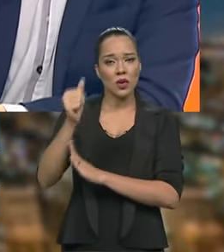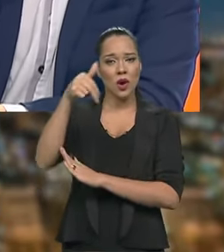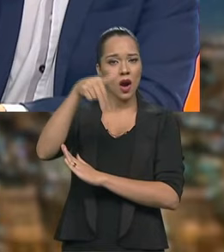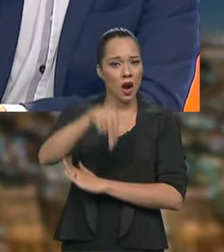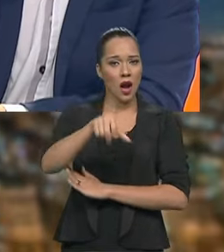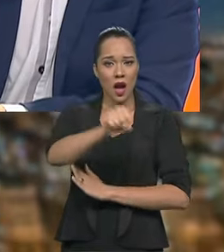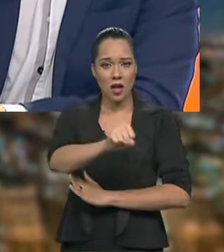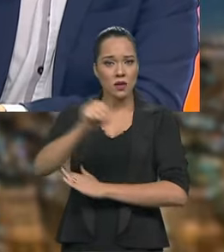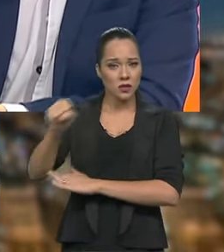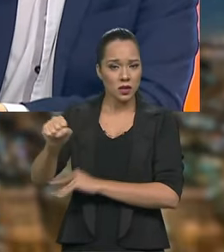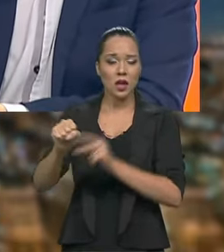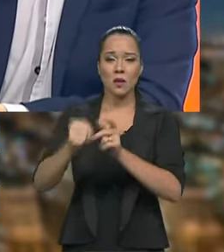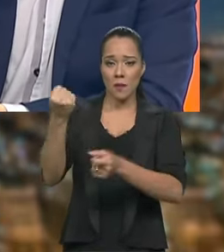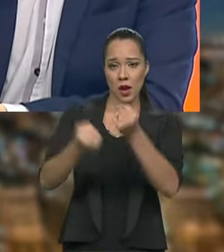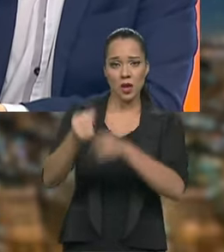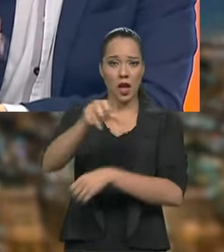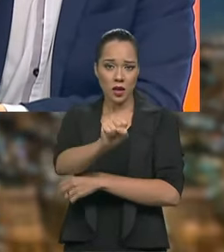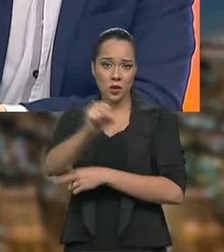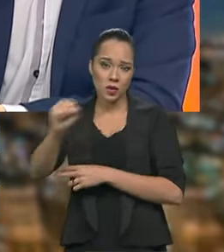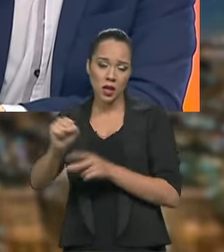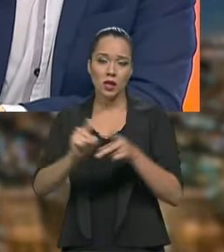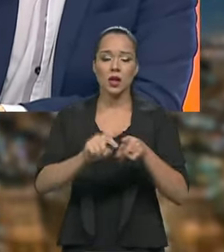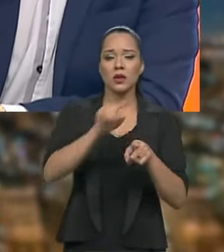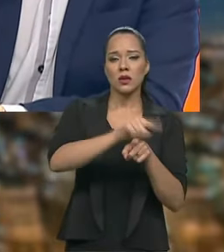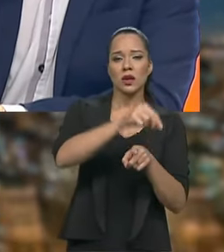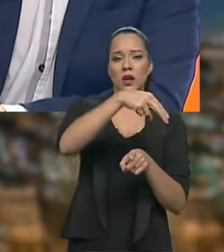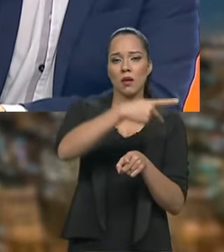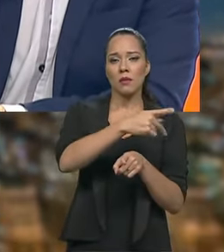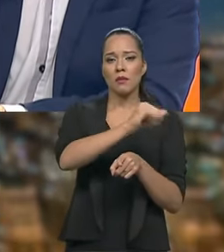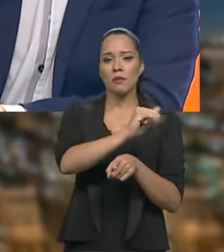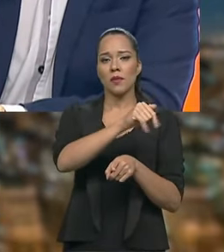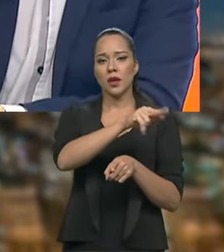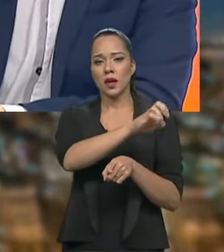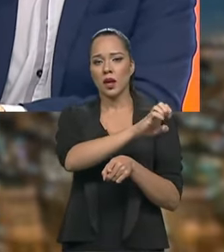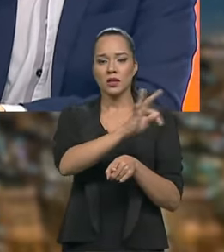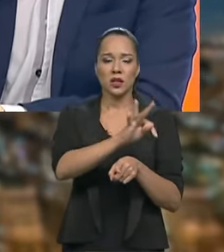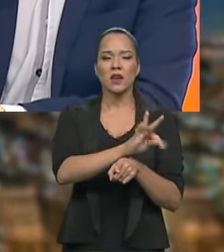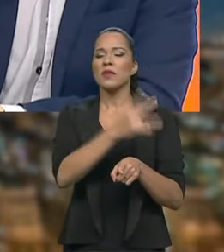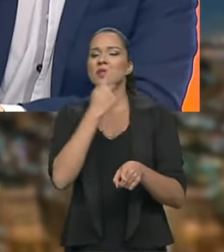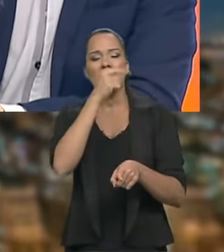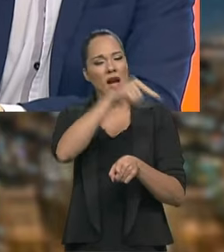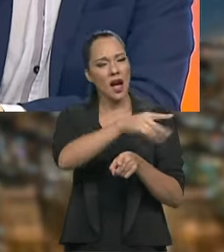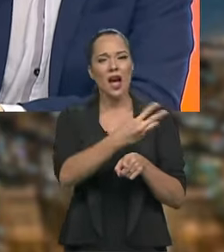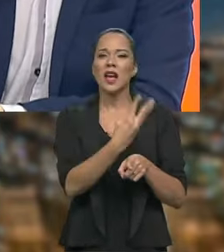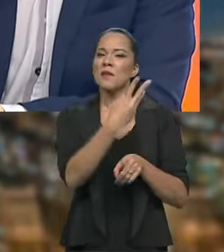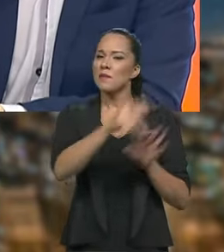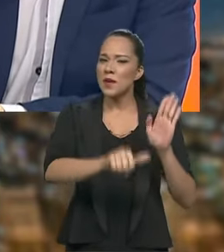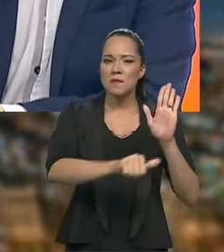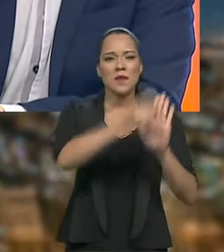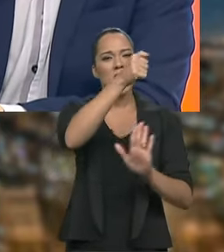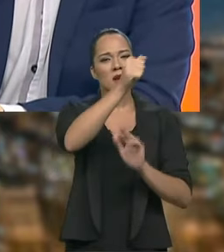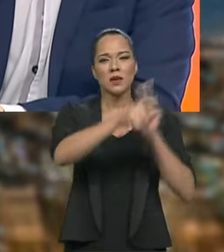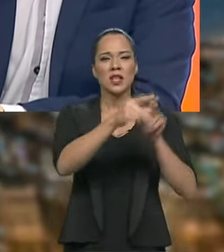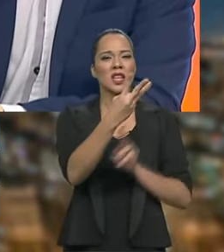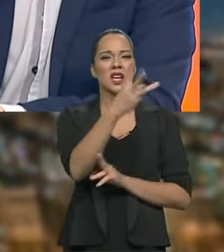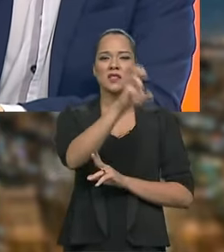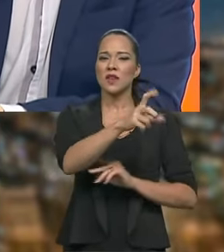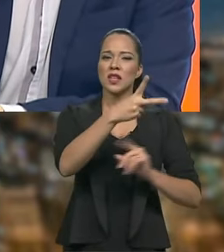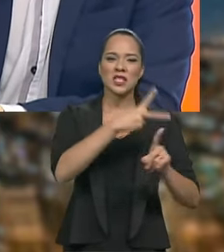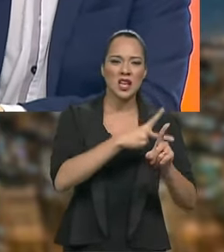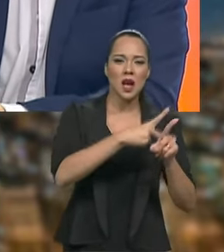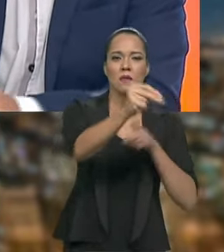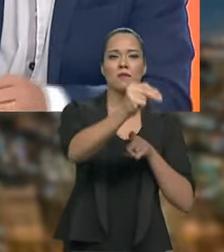do que de Nelson Piquet. A gente está aqui gastando todo o tempo falando de Nelson Piquet tricampeão mundial, primeiro brasileiro tricampeão mundial